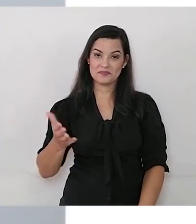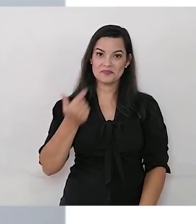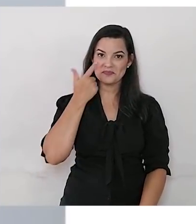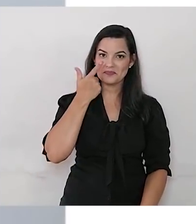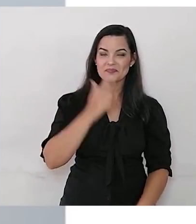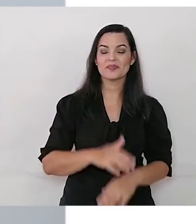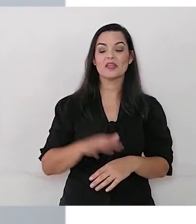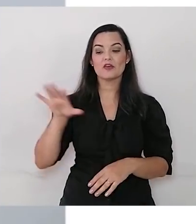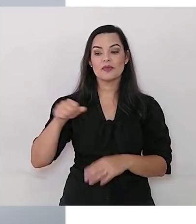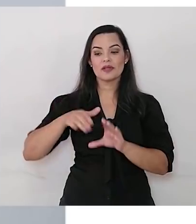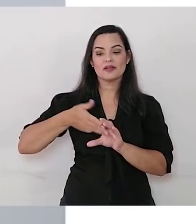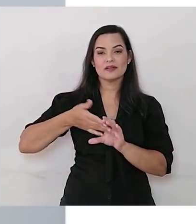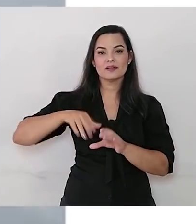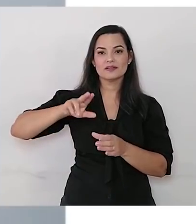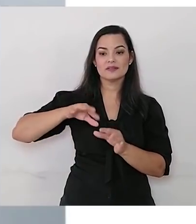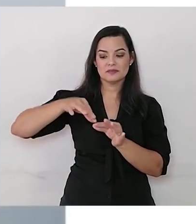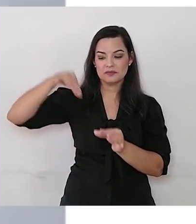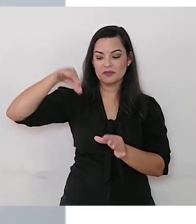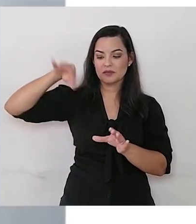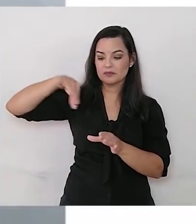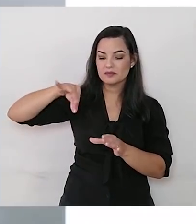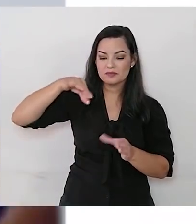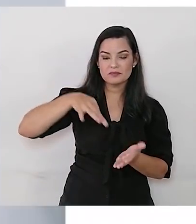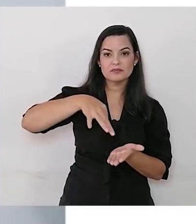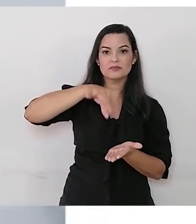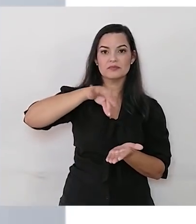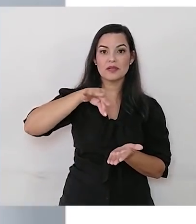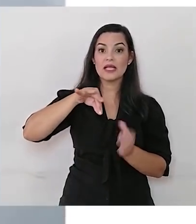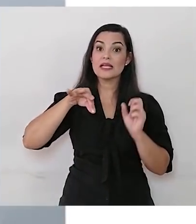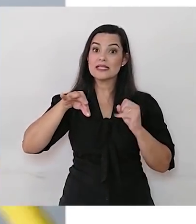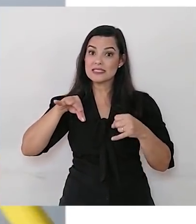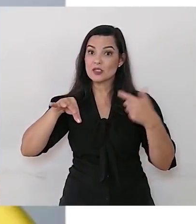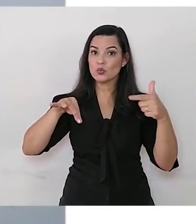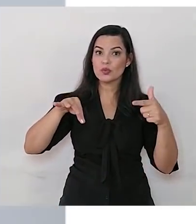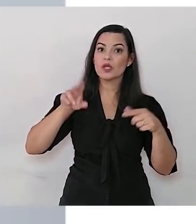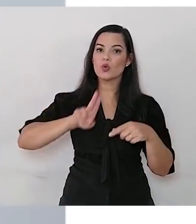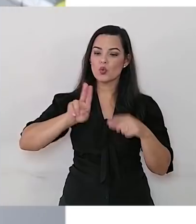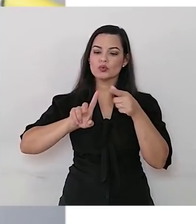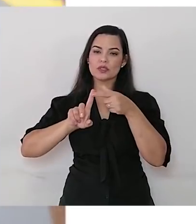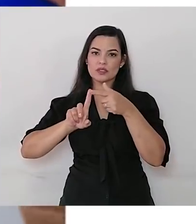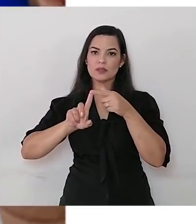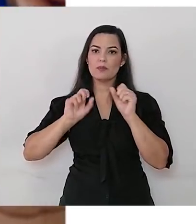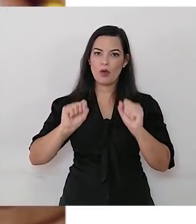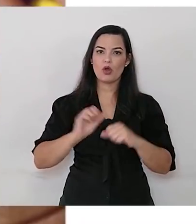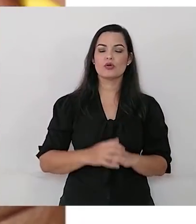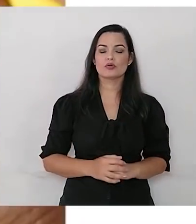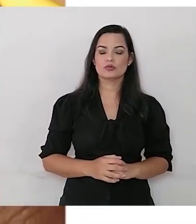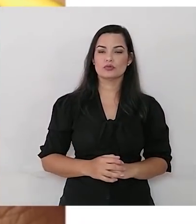Eu vou pegar uma tinta guache e o pincel. Se você não tiver o pincel, você pode fazer com o dedo mesmo. E agora,